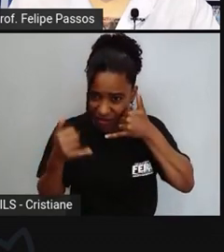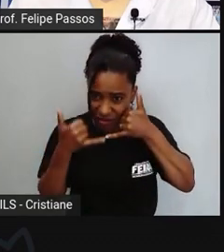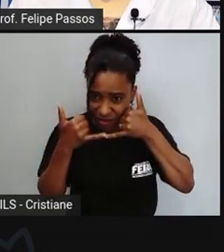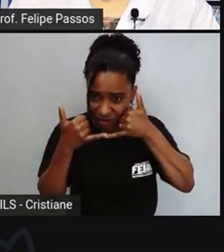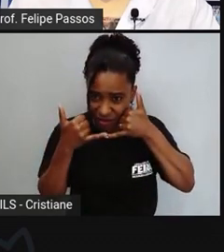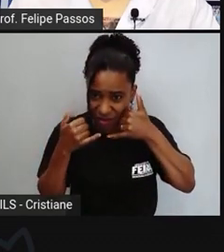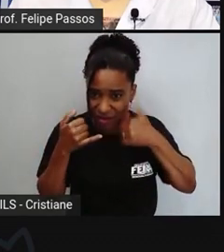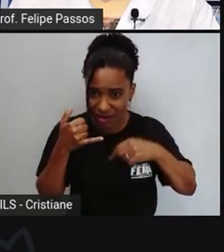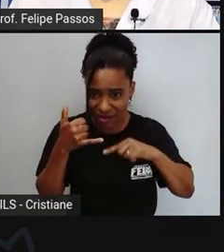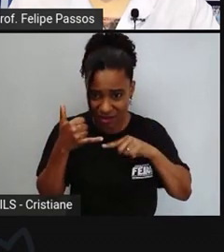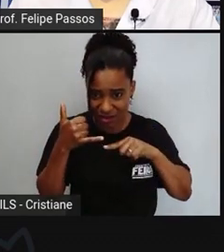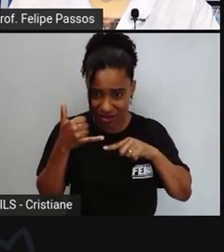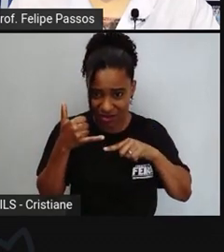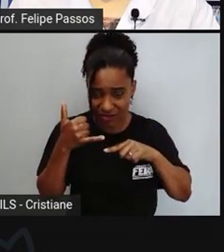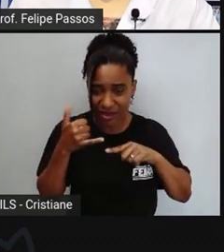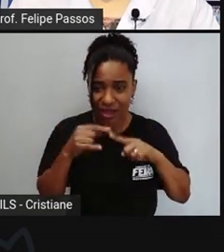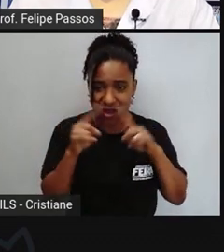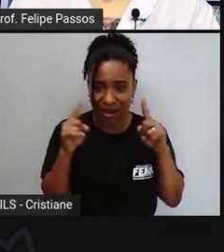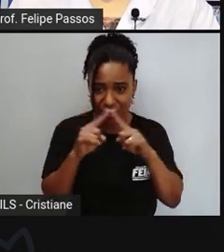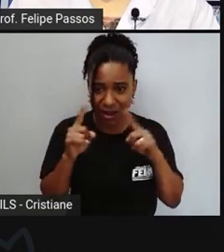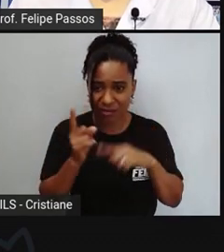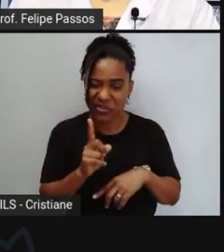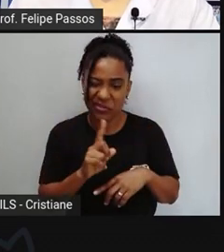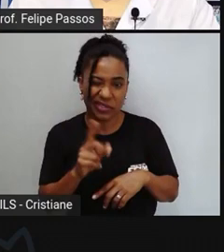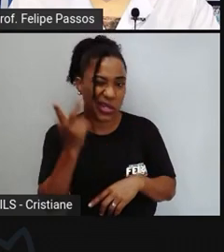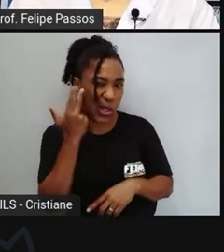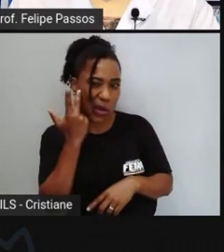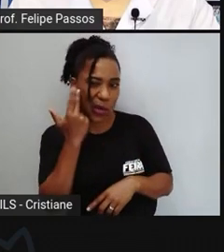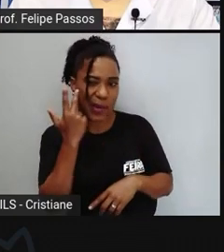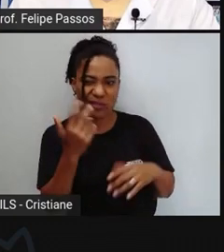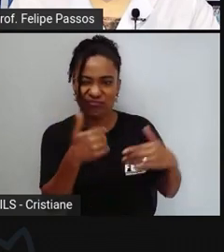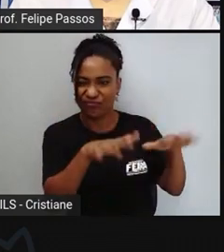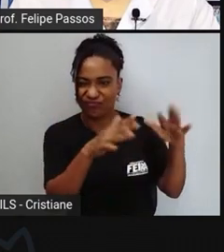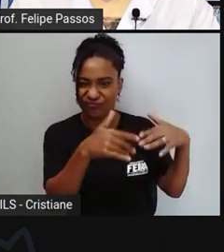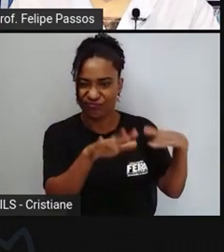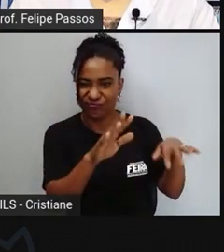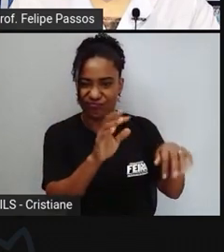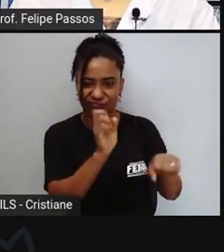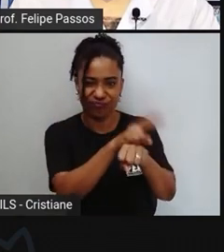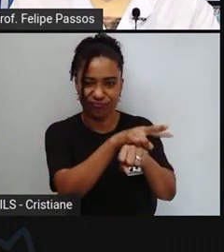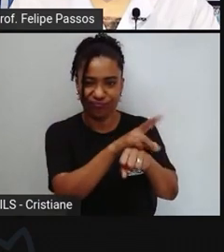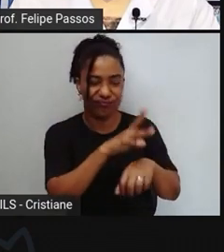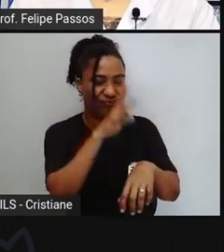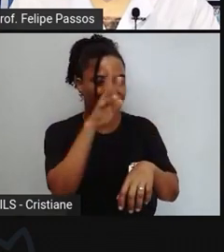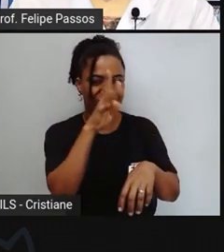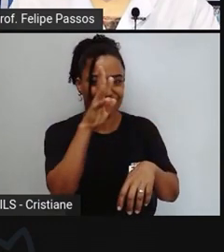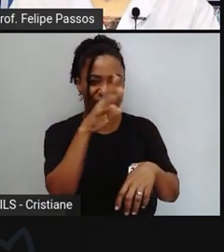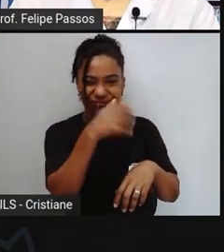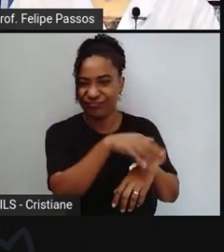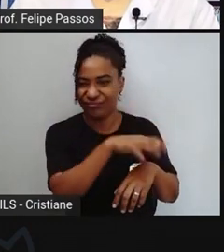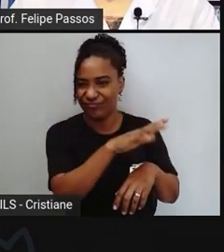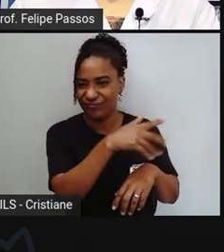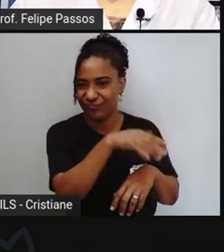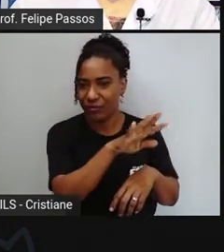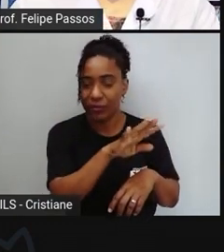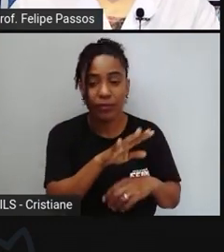vê como natural porque muitas vezes na